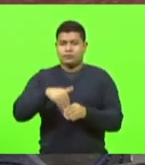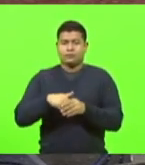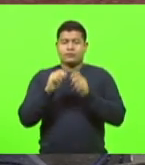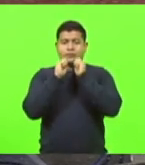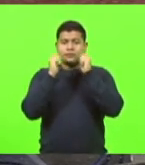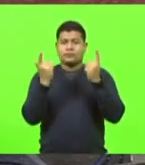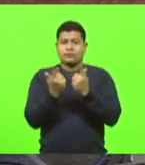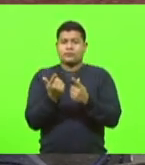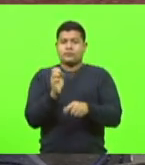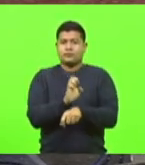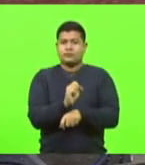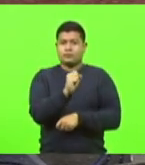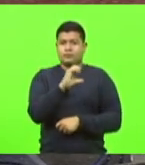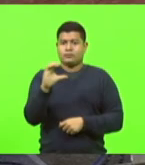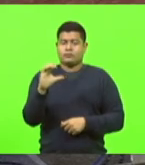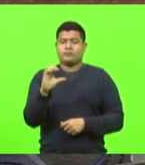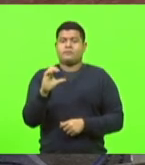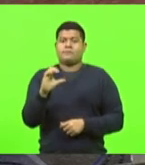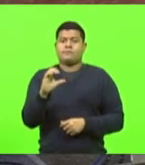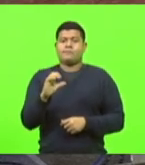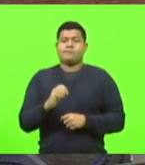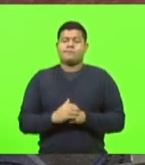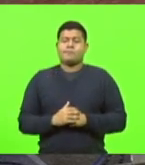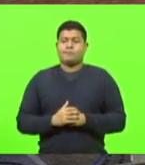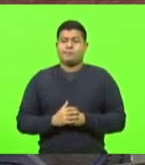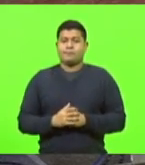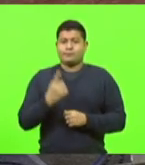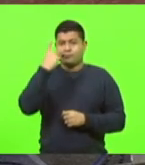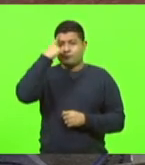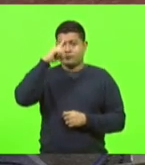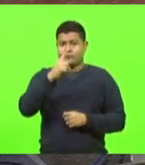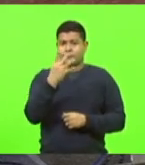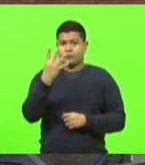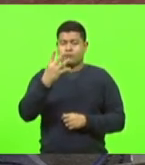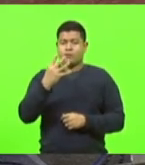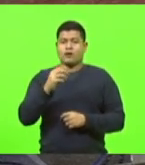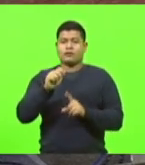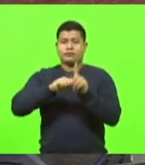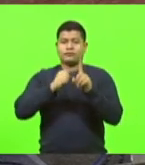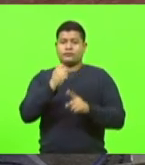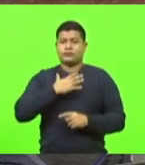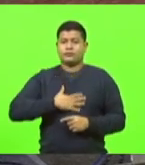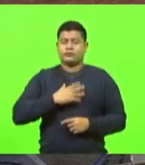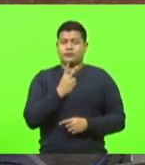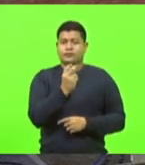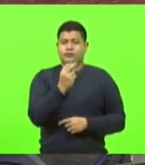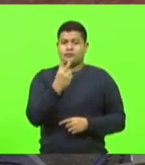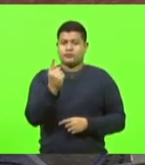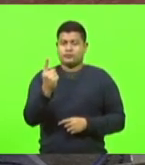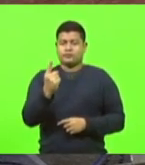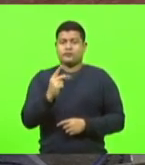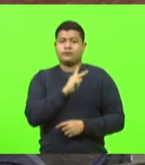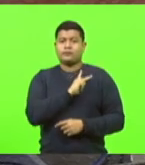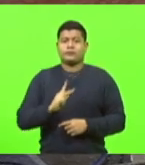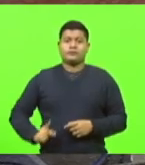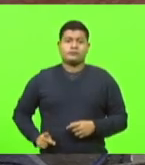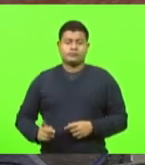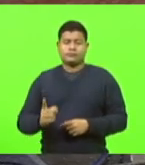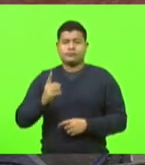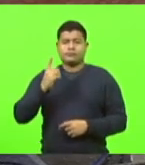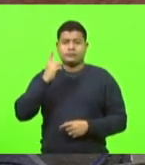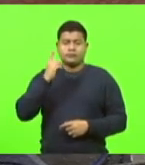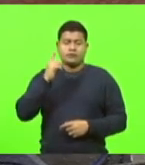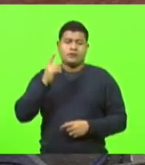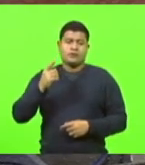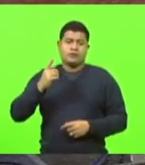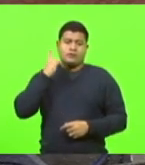da Assembleia Legislativa do Estado de Santa Catarina, realizada no dia 4 de agosto, 2021. Presidência, deputado Mauro de Nadal,